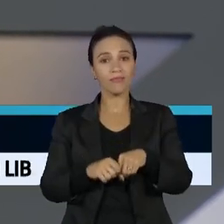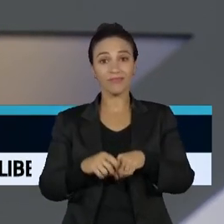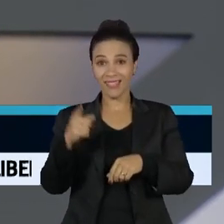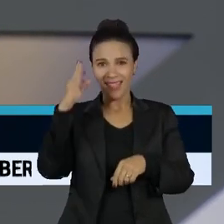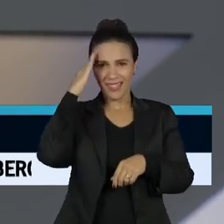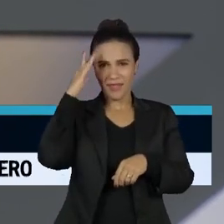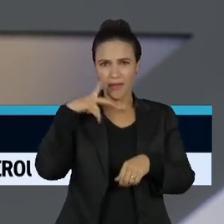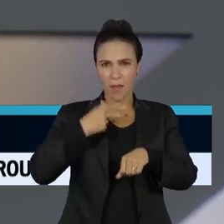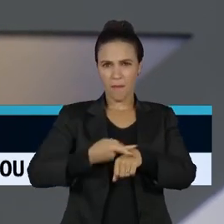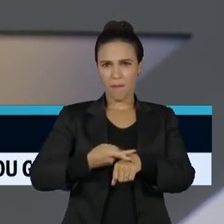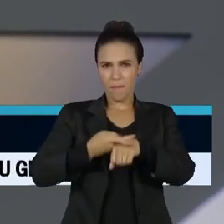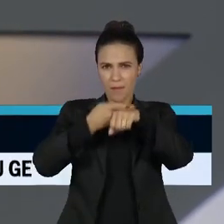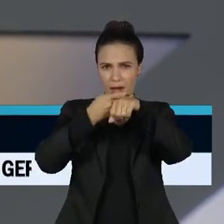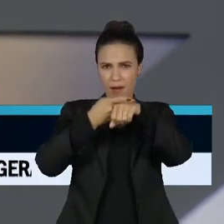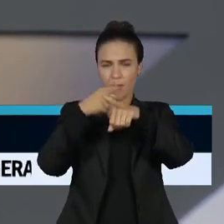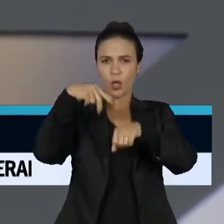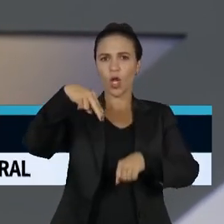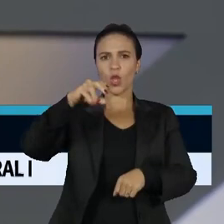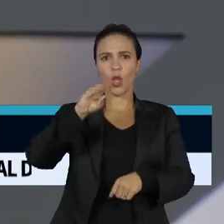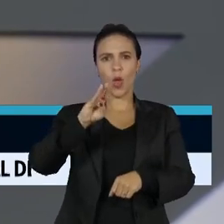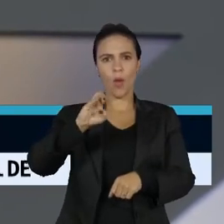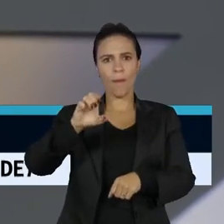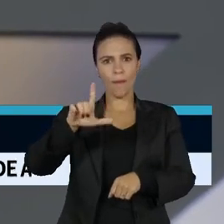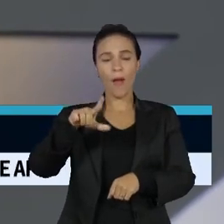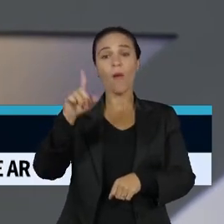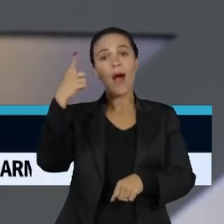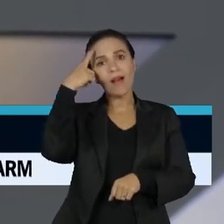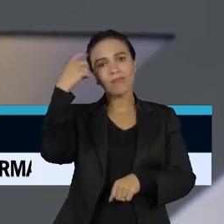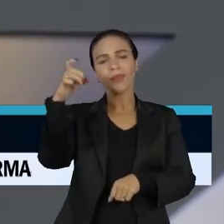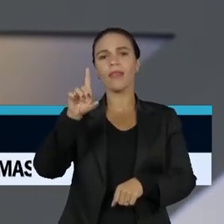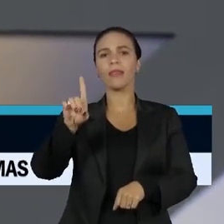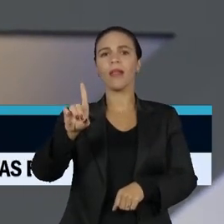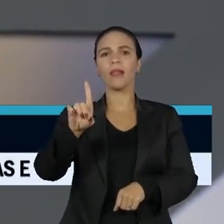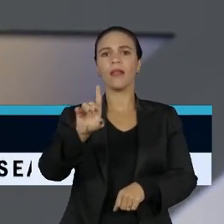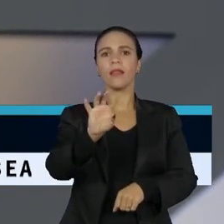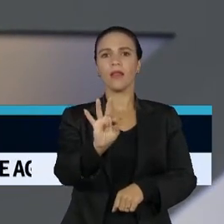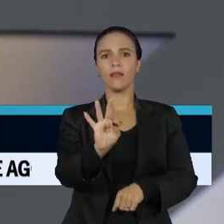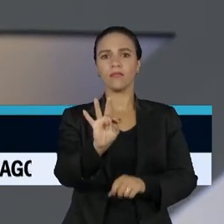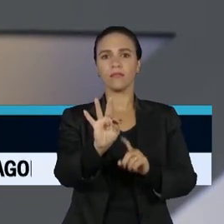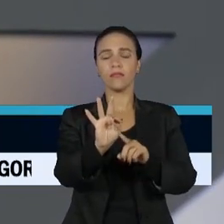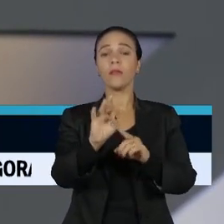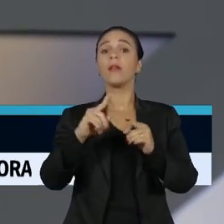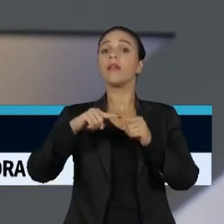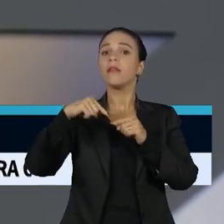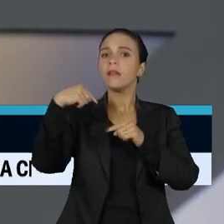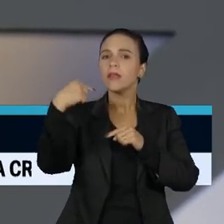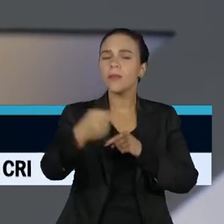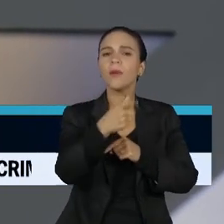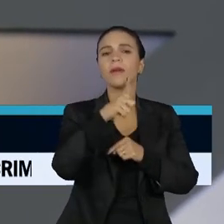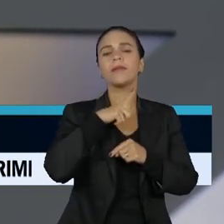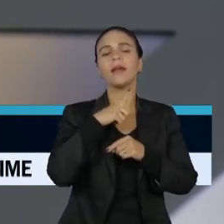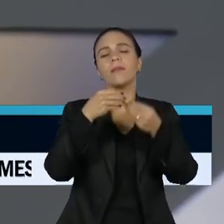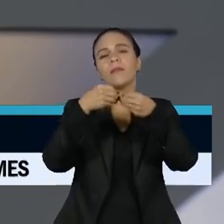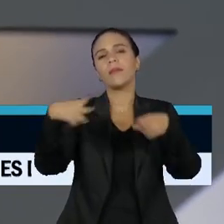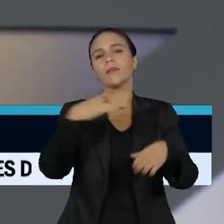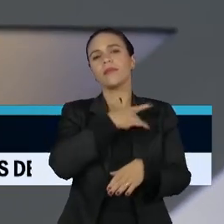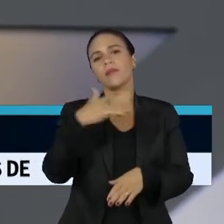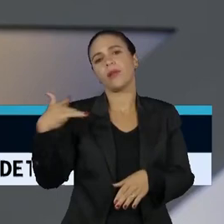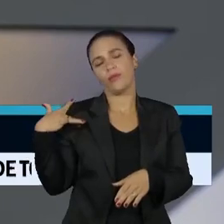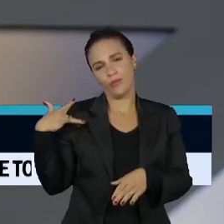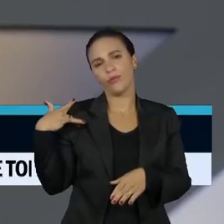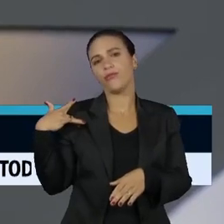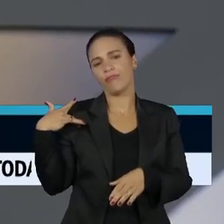de 46 em medicina, foi o inventor do DDT, que teve que ser banido depois pelas suas consequências adversas e pela